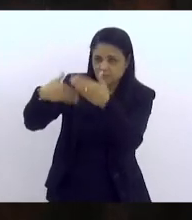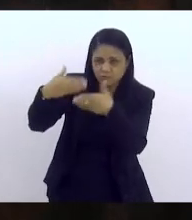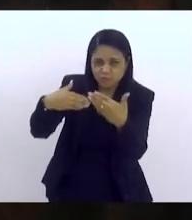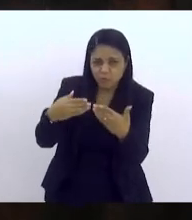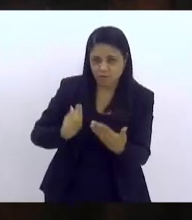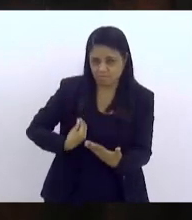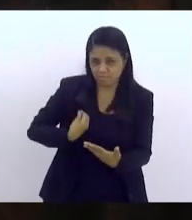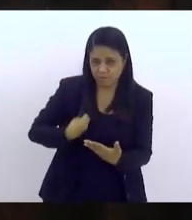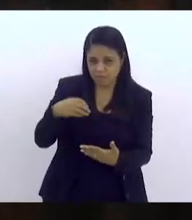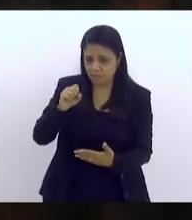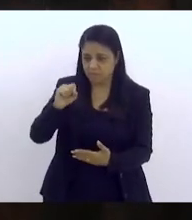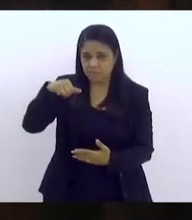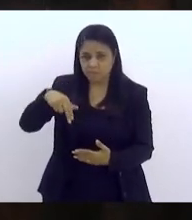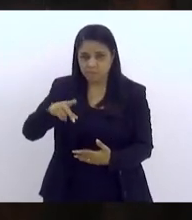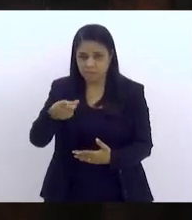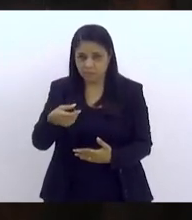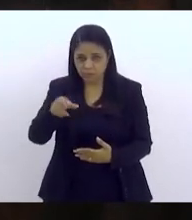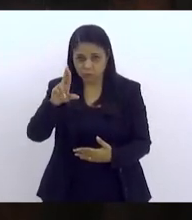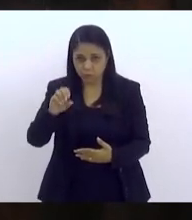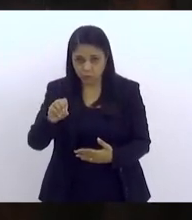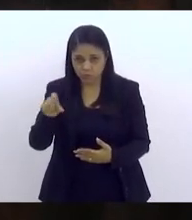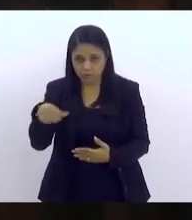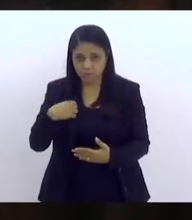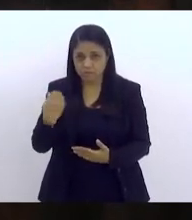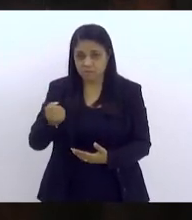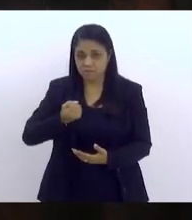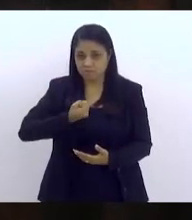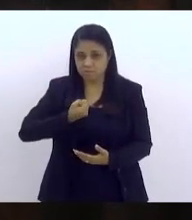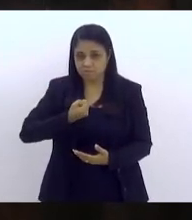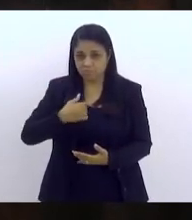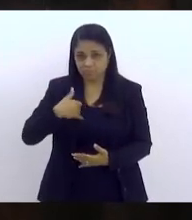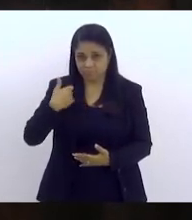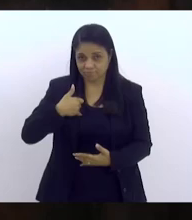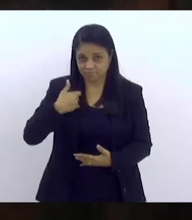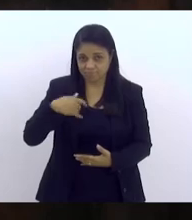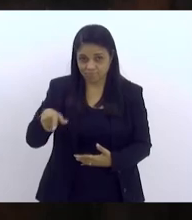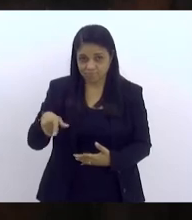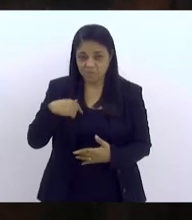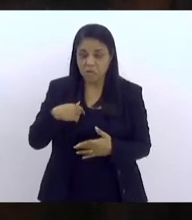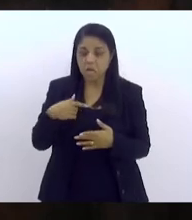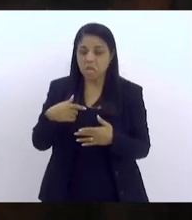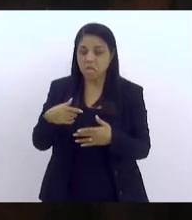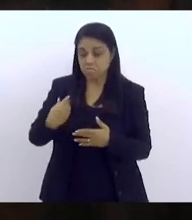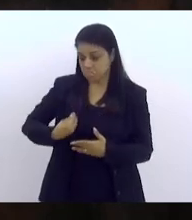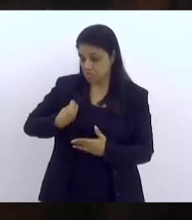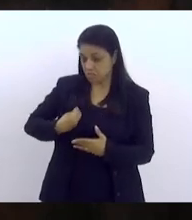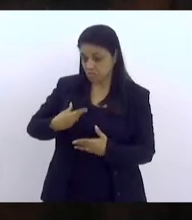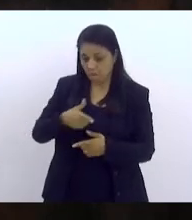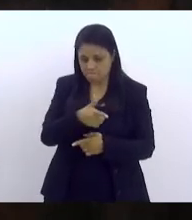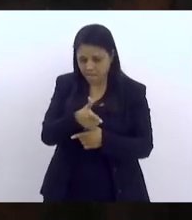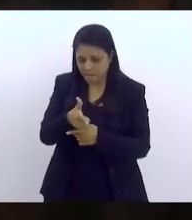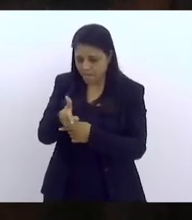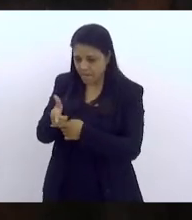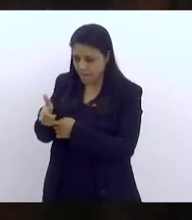o Sandro teve zero anos de idade, e que, inclusive, ele presenciou a chacina da Candelária de cima da banca de jornal,